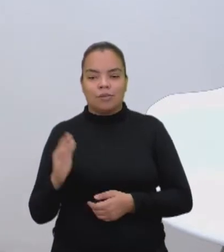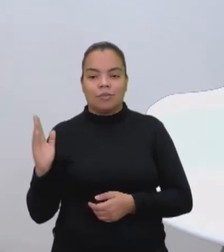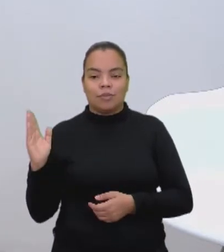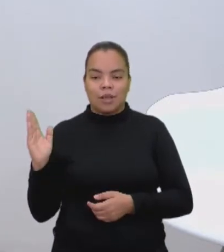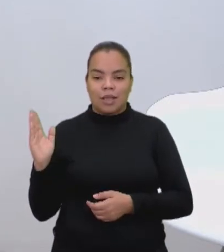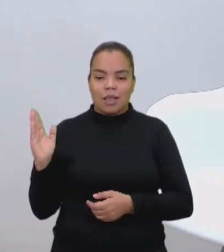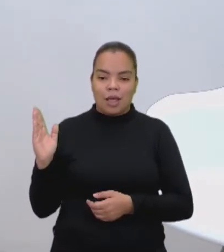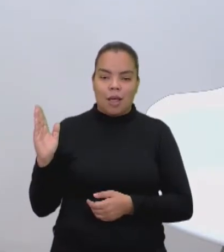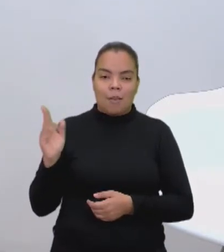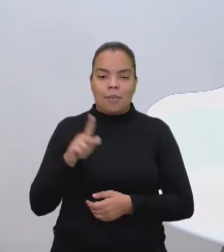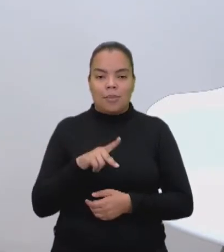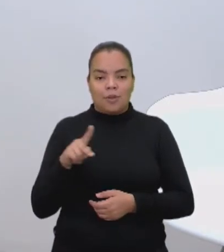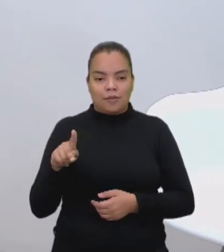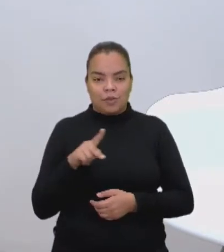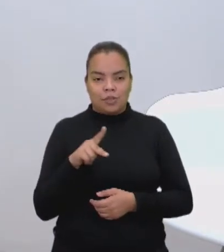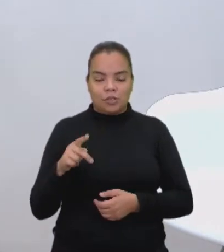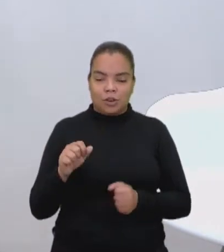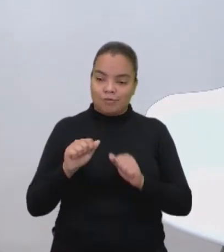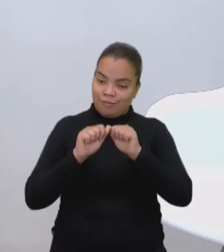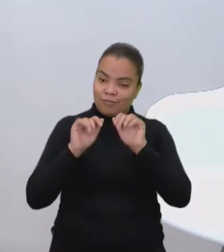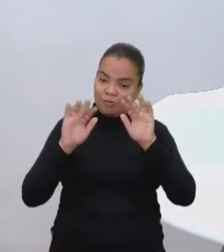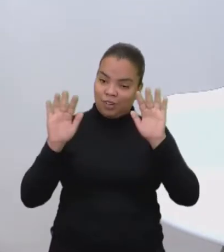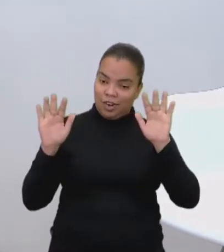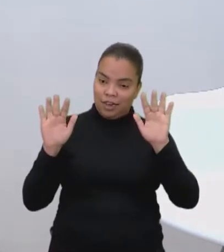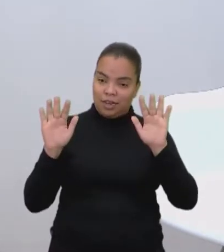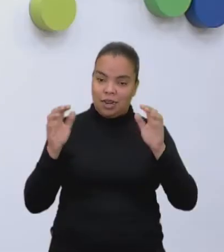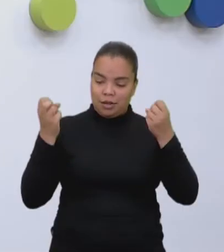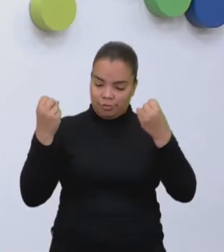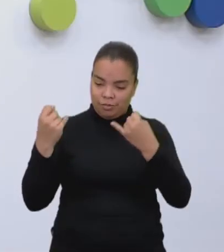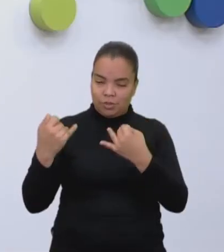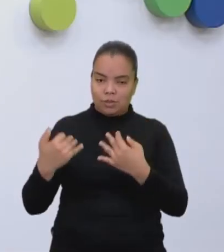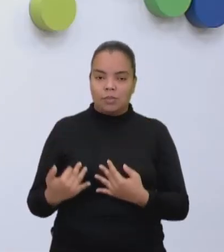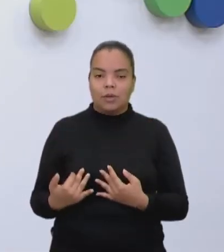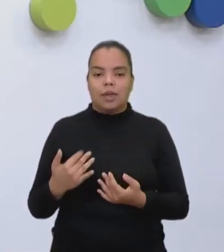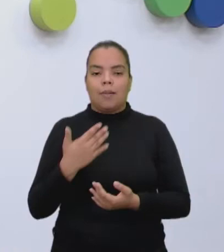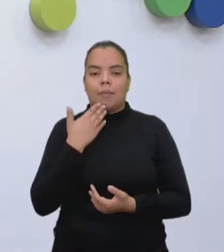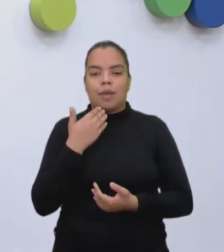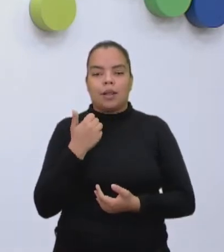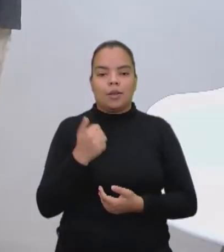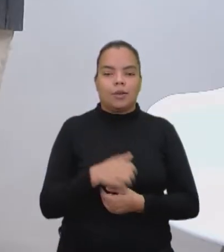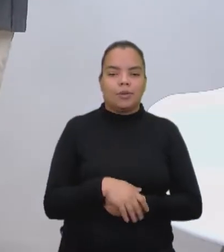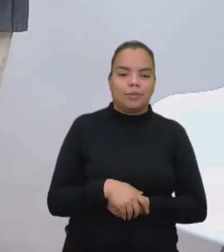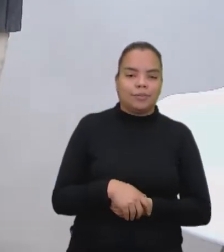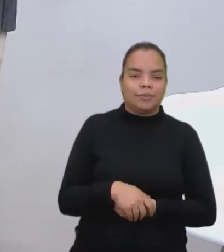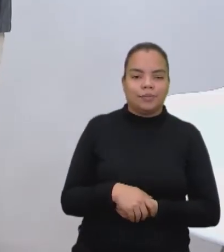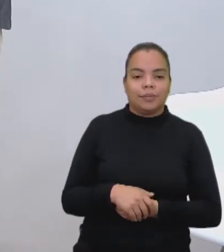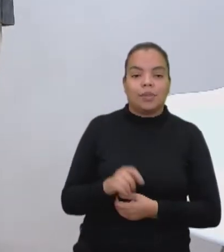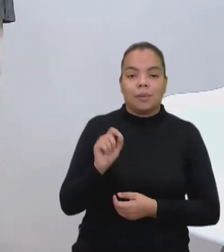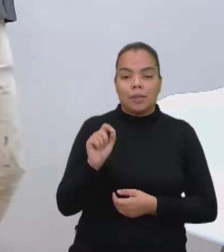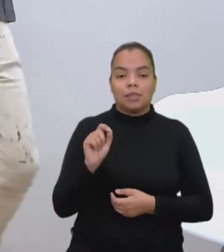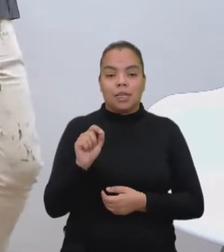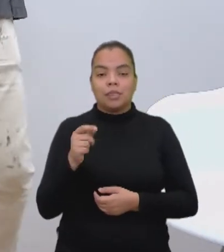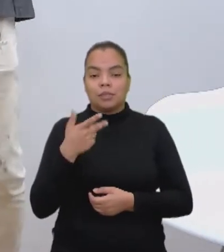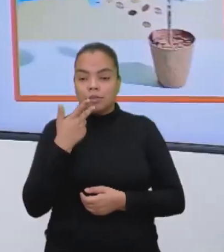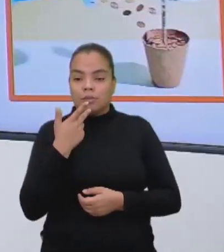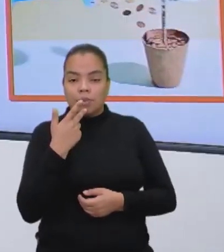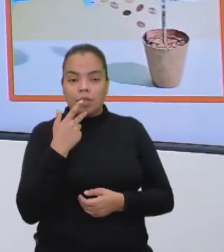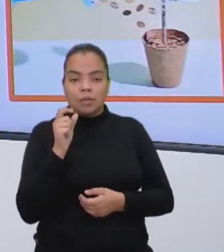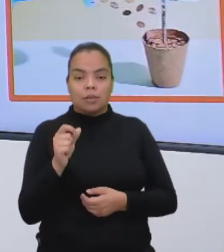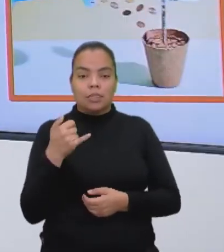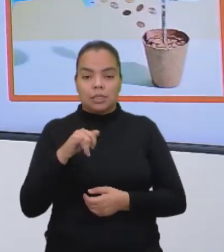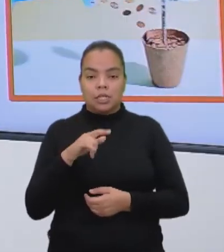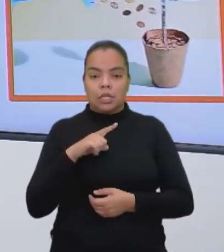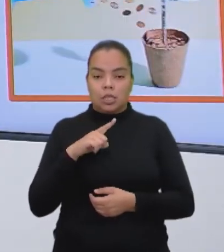professora Ilana para esclarecer isso. Professora, é todo seu. E é isso mesmo que ele falou. Se a gente